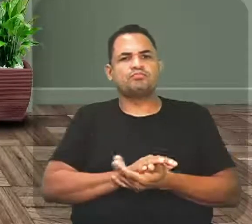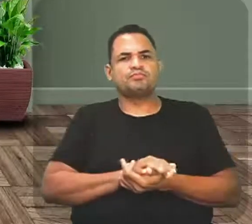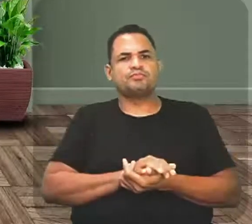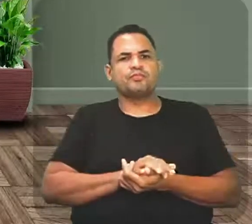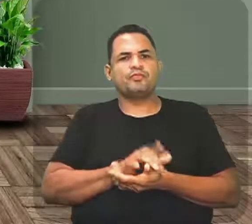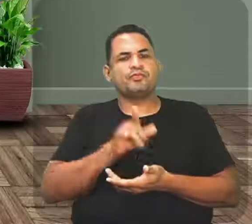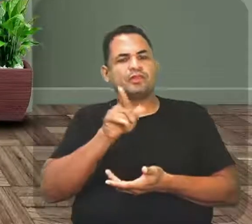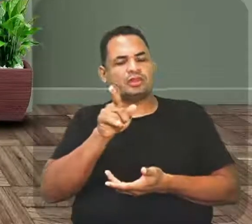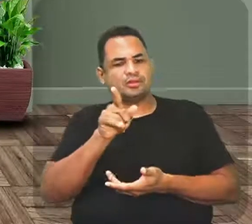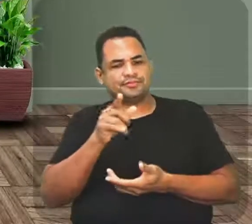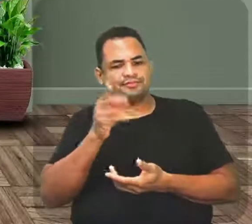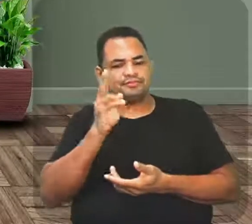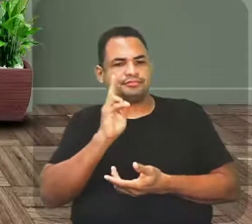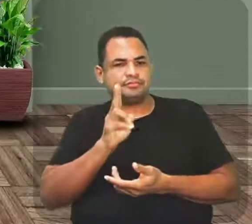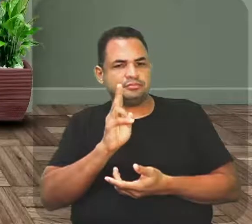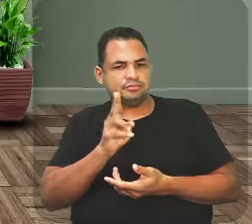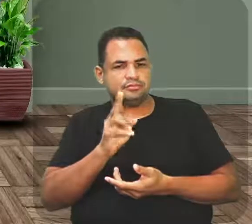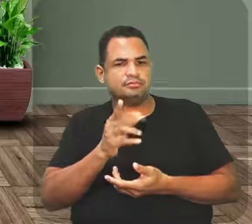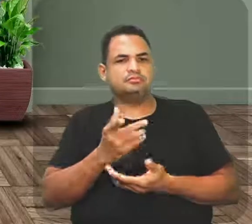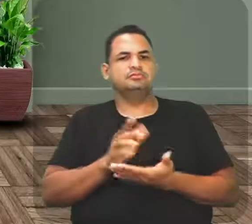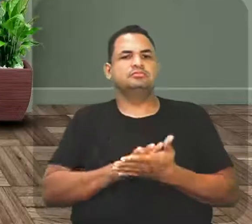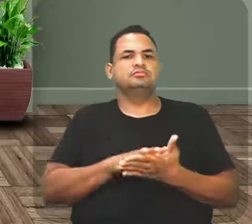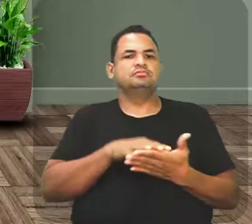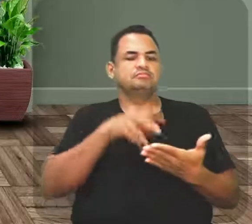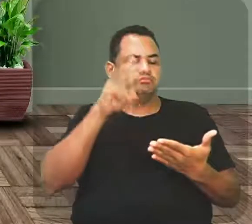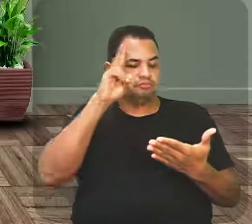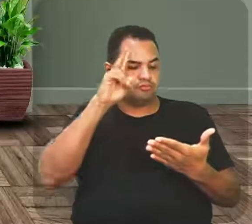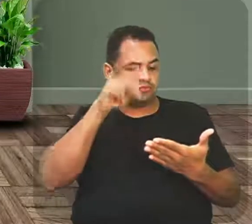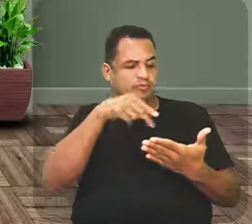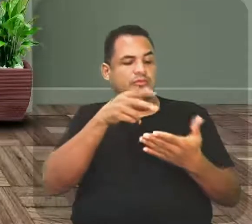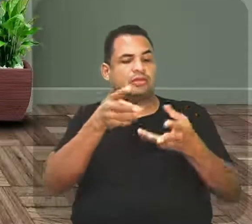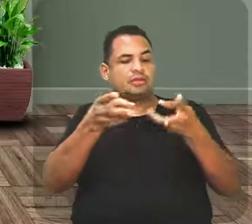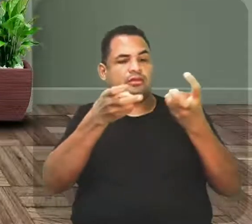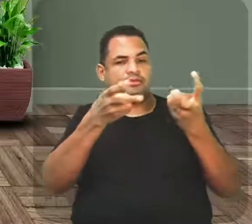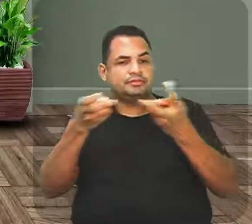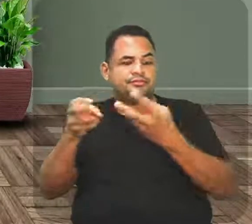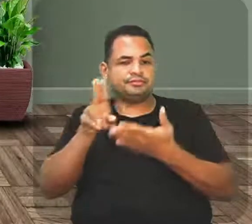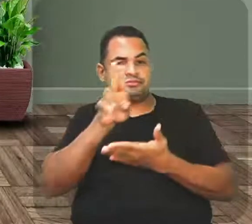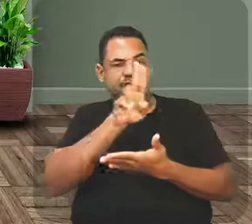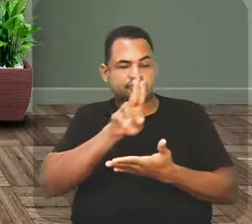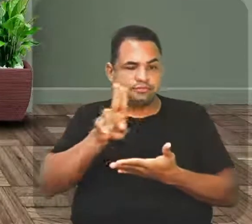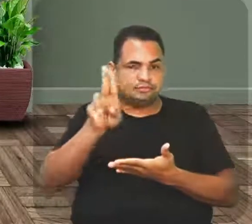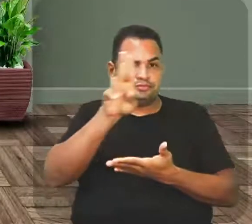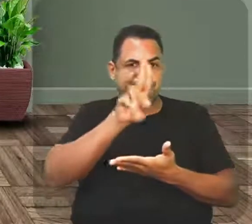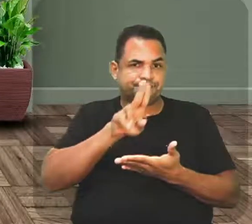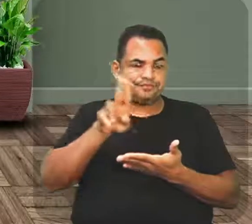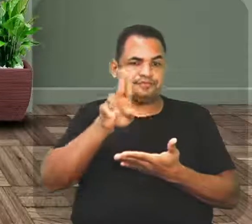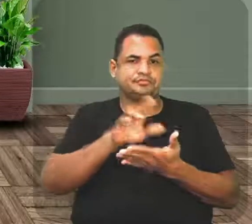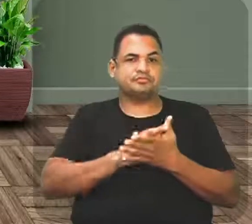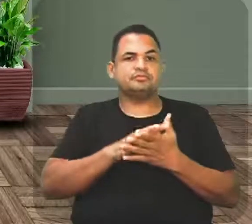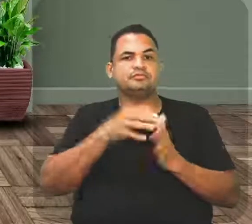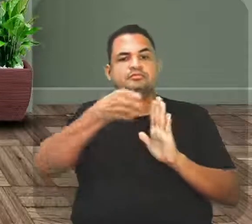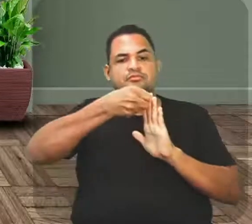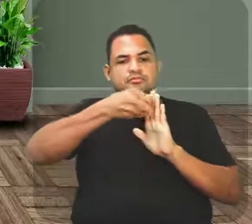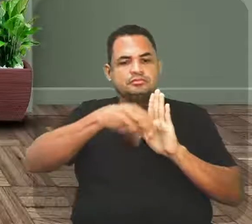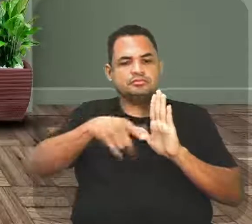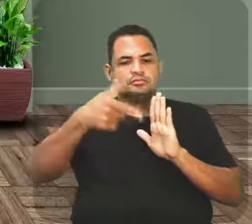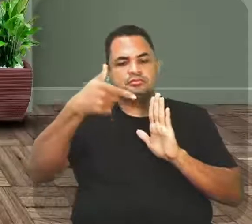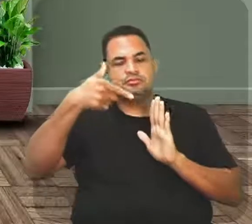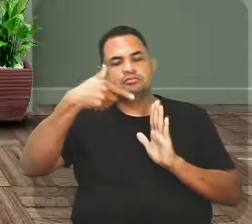está sempre aí revisitando esses gêneros e percebendo o uso dessa figura de linguagem